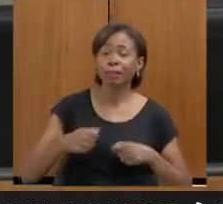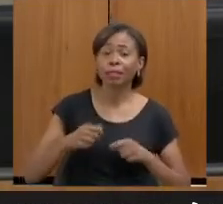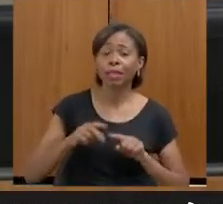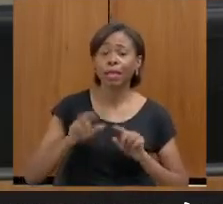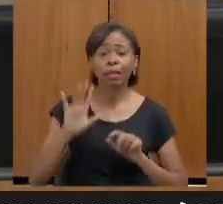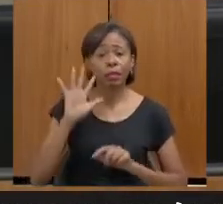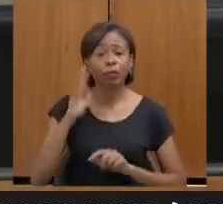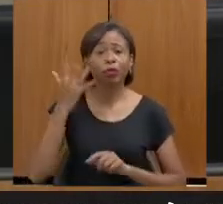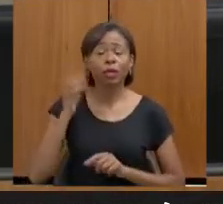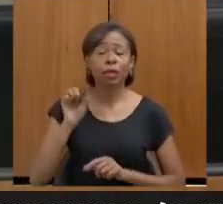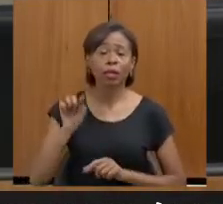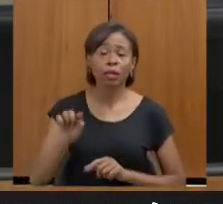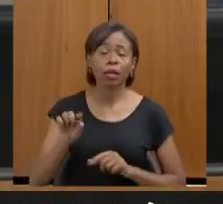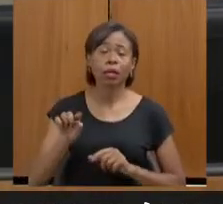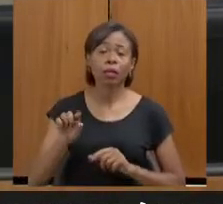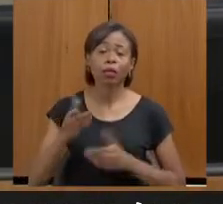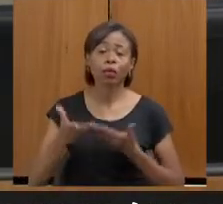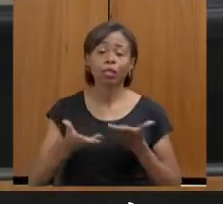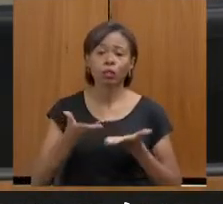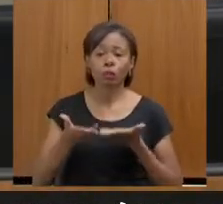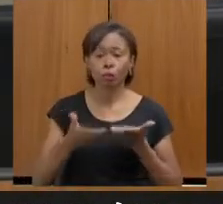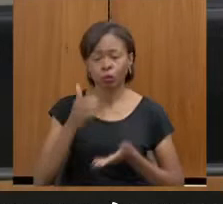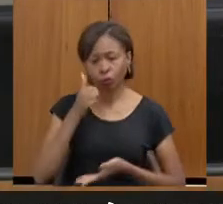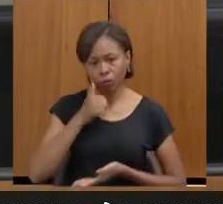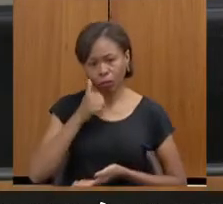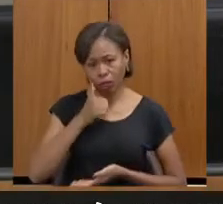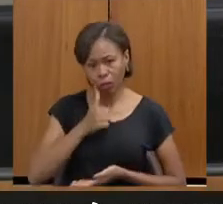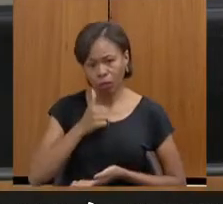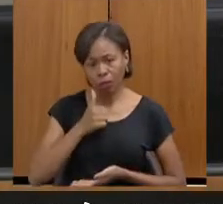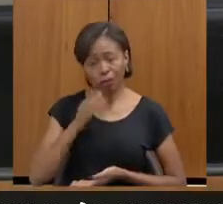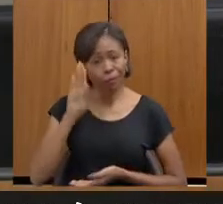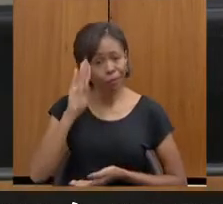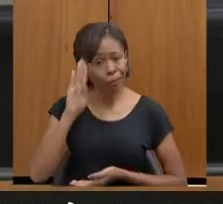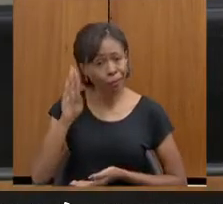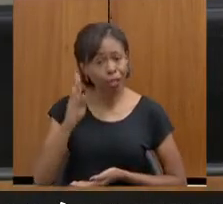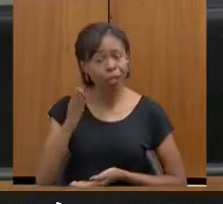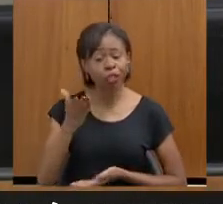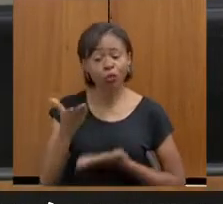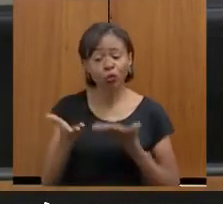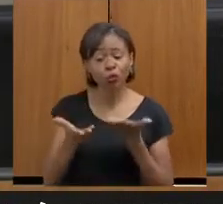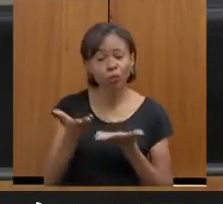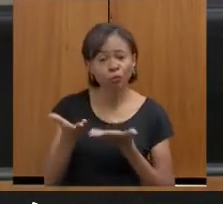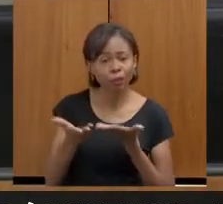especialmente no que se refere ao acolhimento psicossocial?